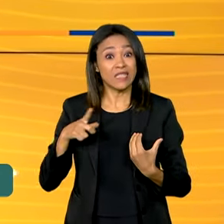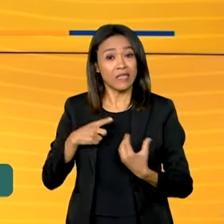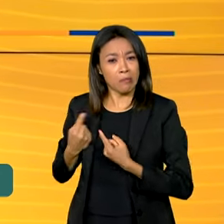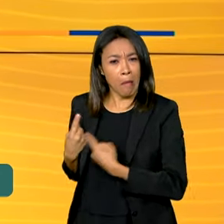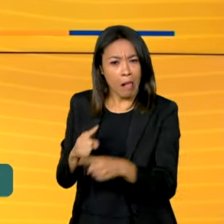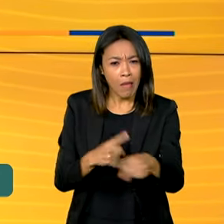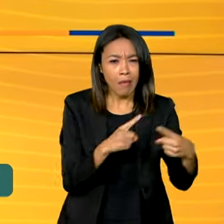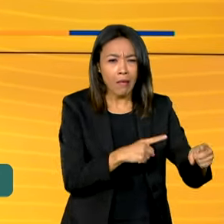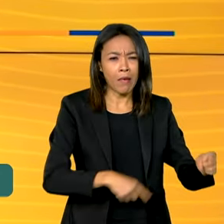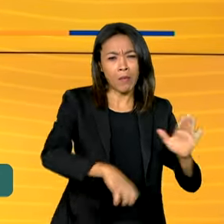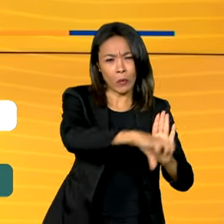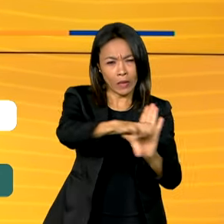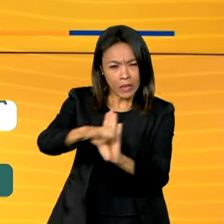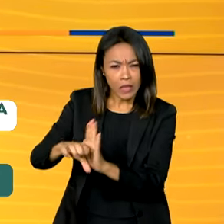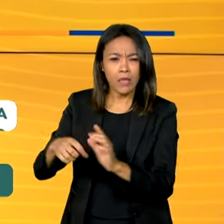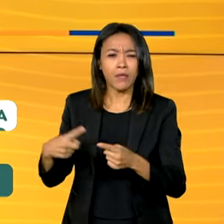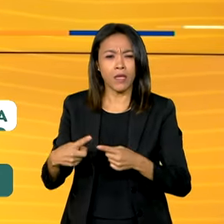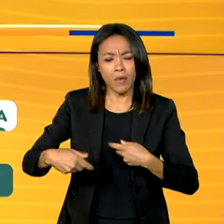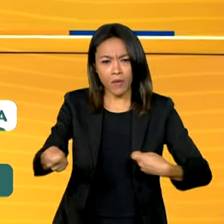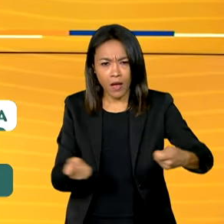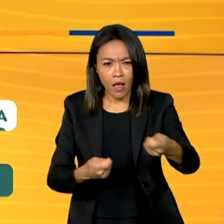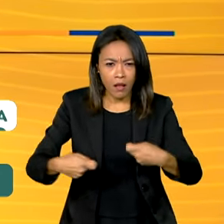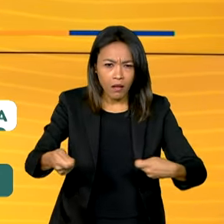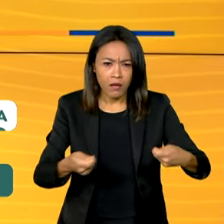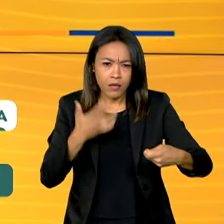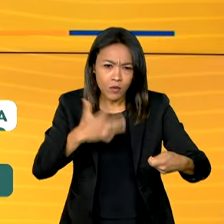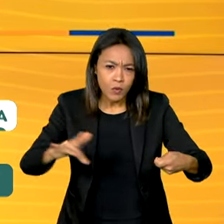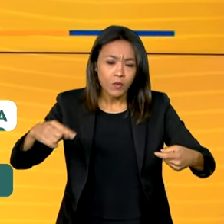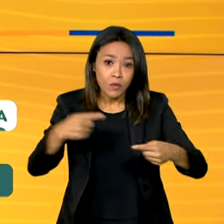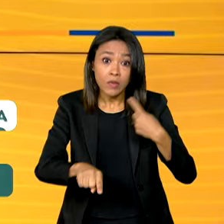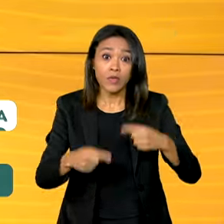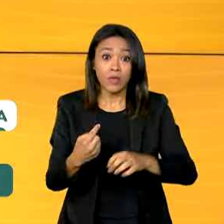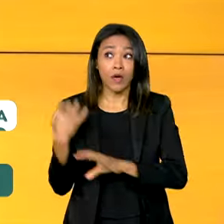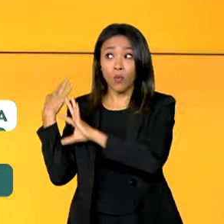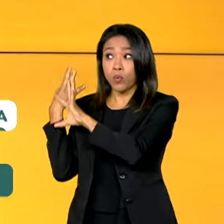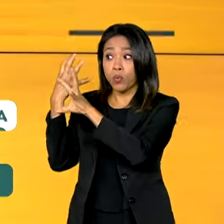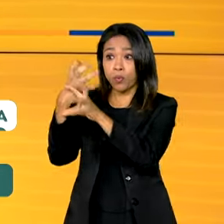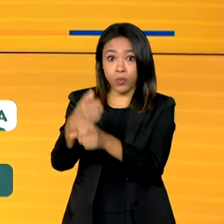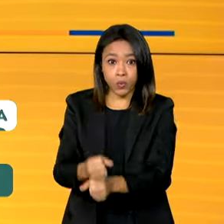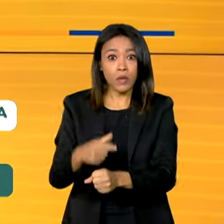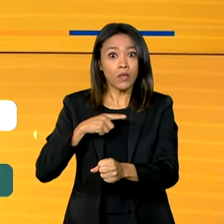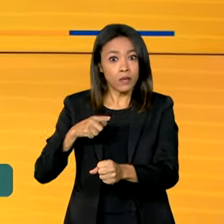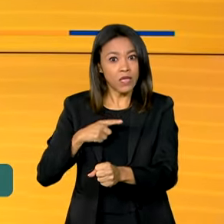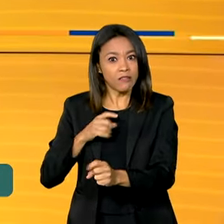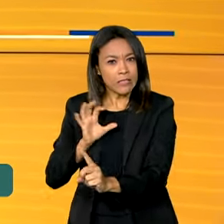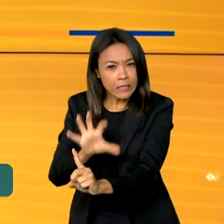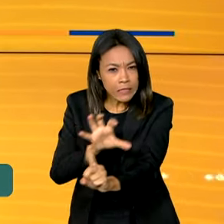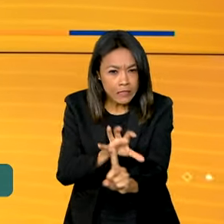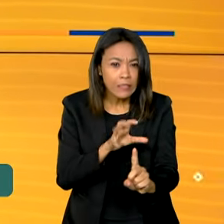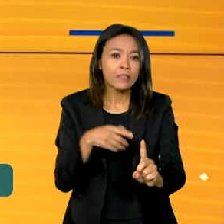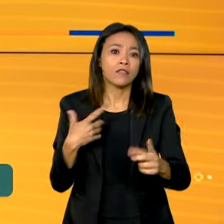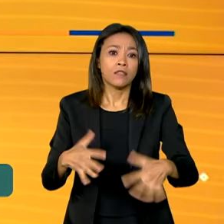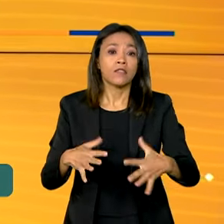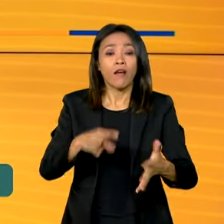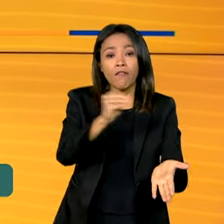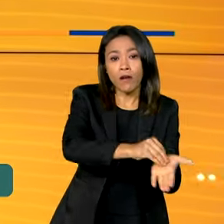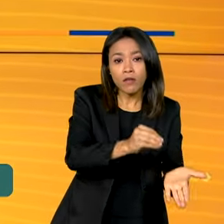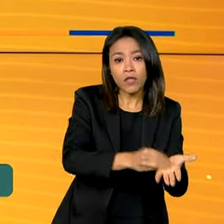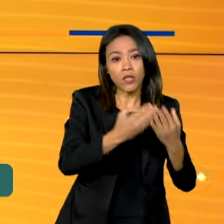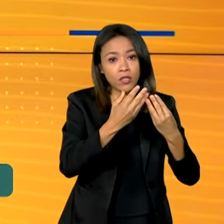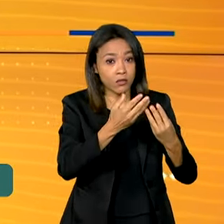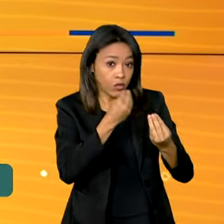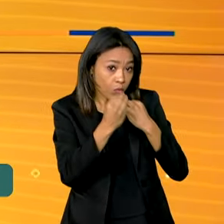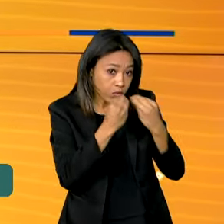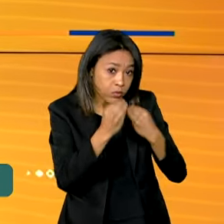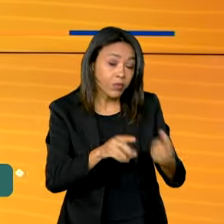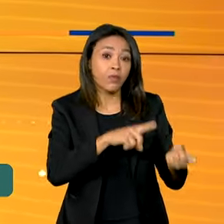garimpo ilegal, essa população enfrentou nos últimos anos uma série de ameaças, incluindo a escassez de alimentos e o aumento